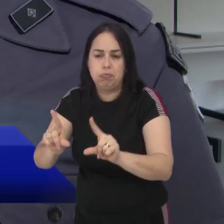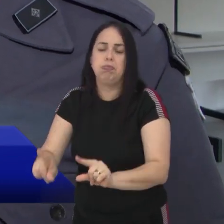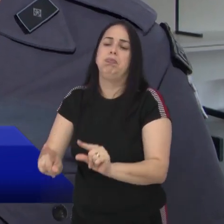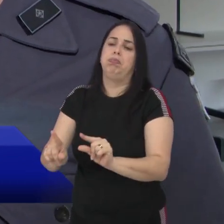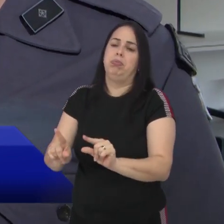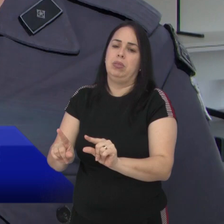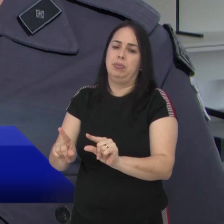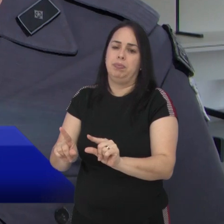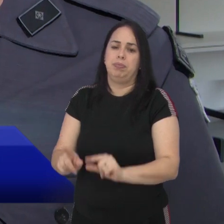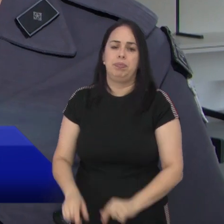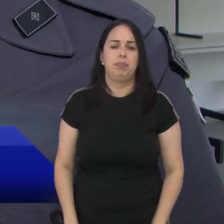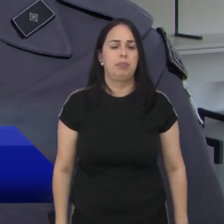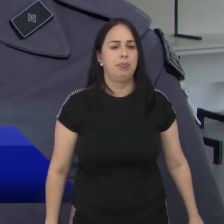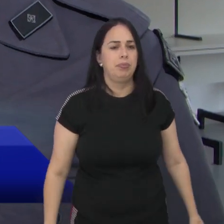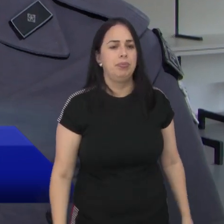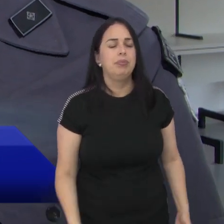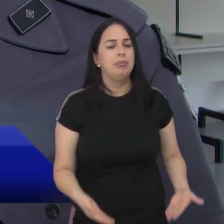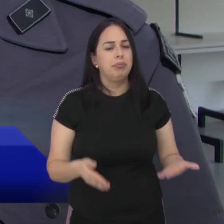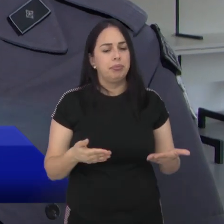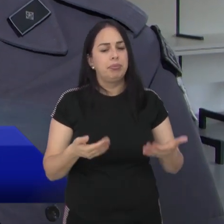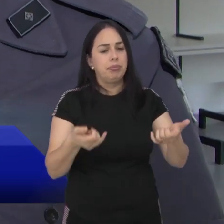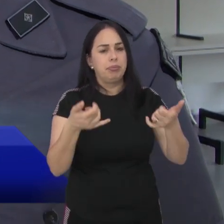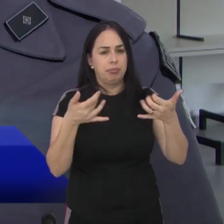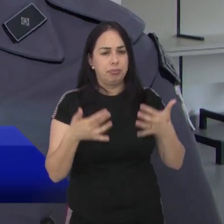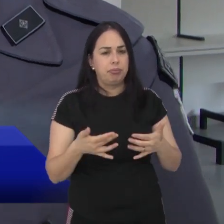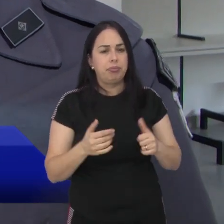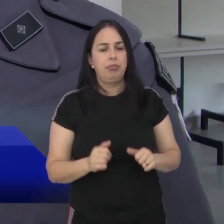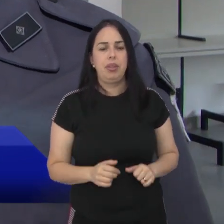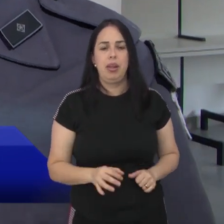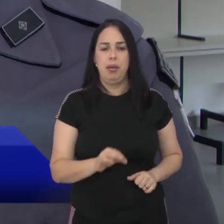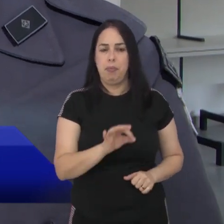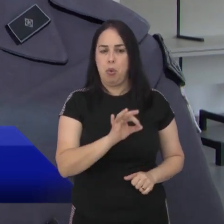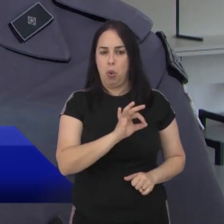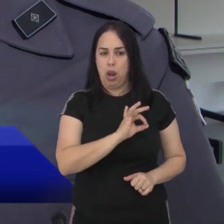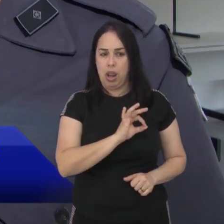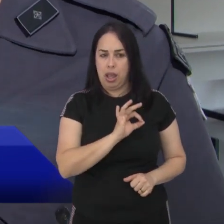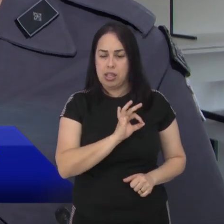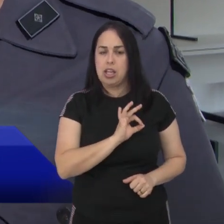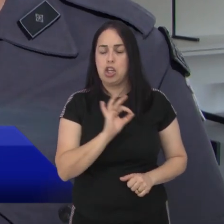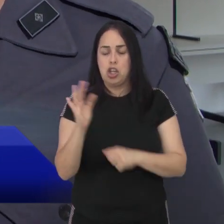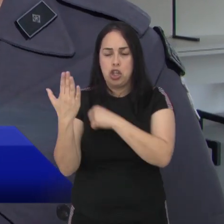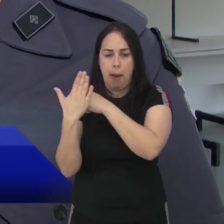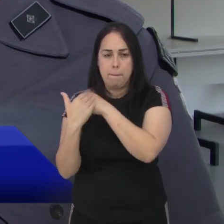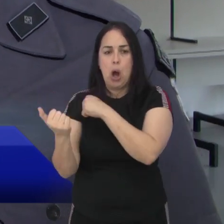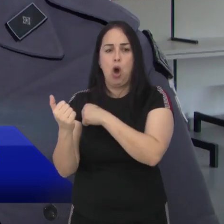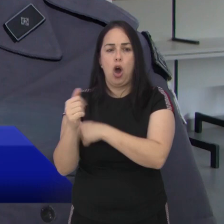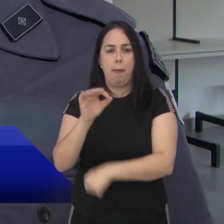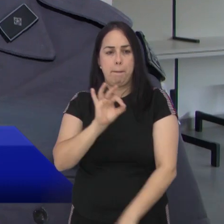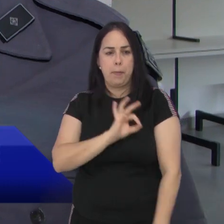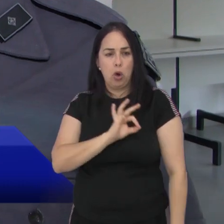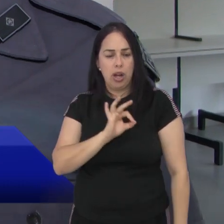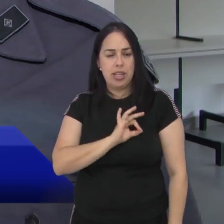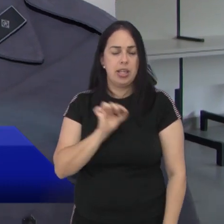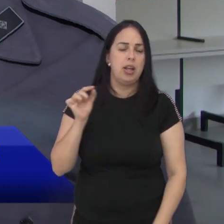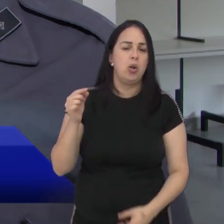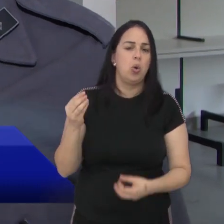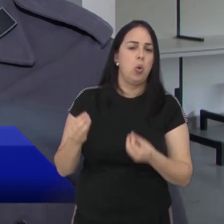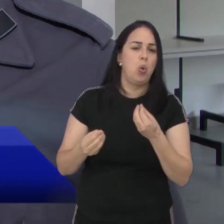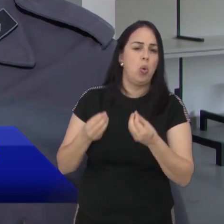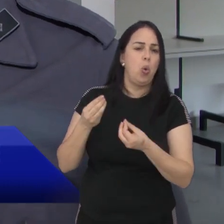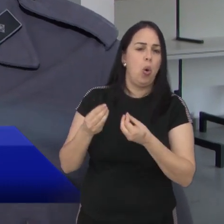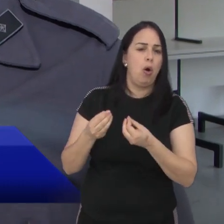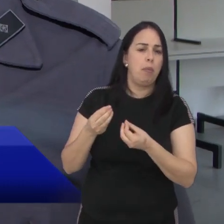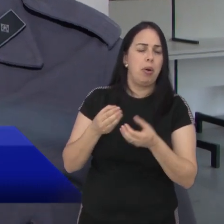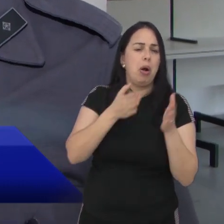nesse indicador na nossa área. Tenente, conta pra gente, a polícia foi acionada para barulho de fluxo. Como